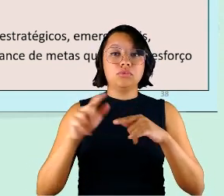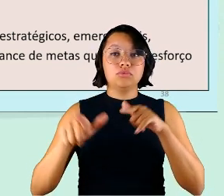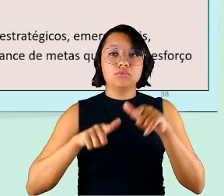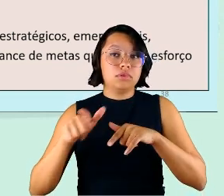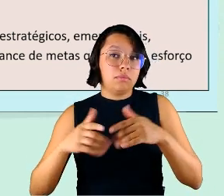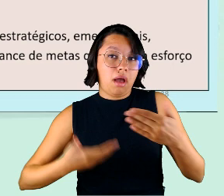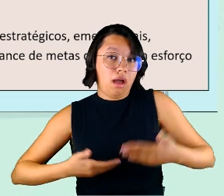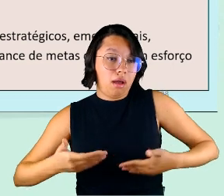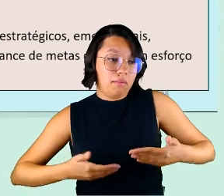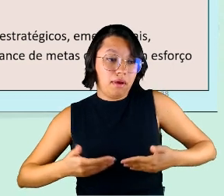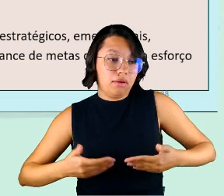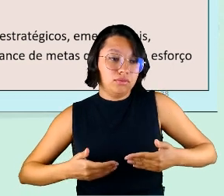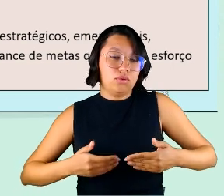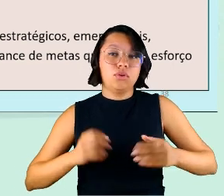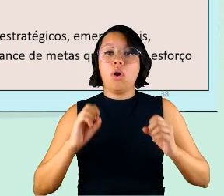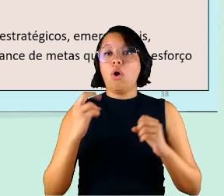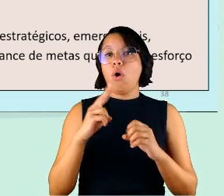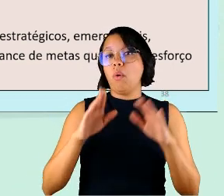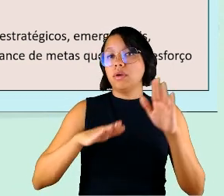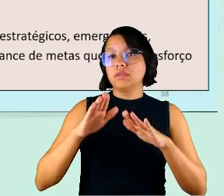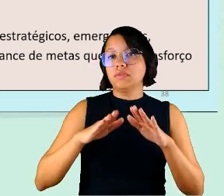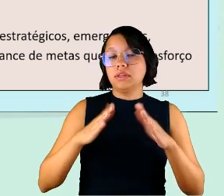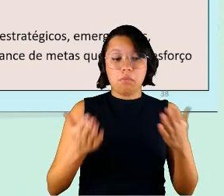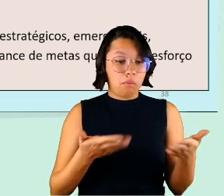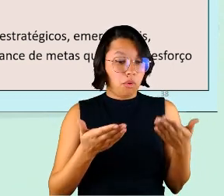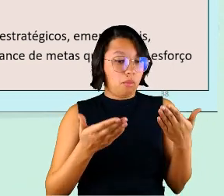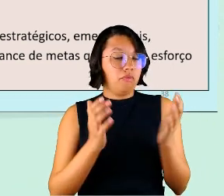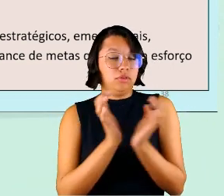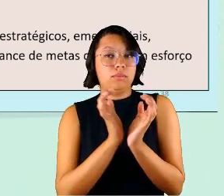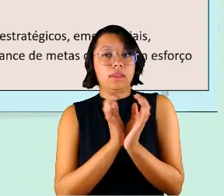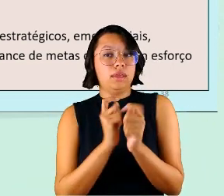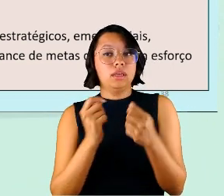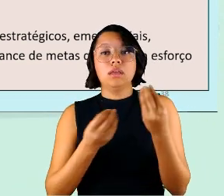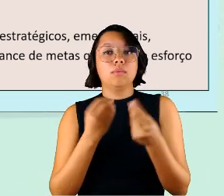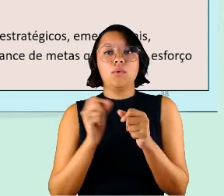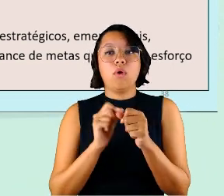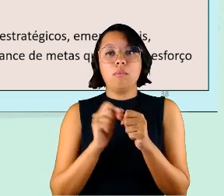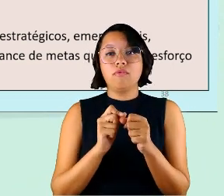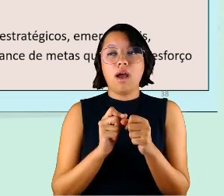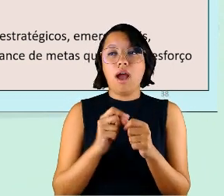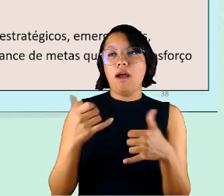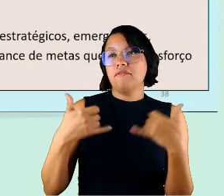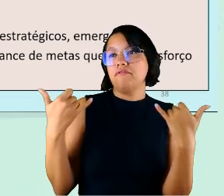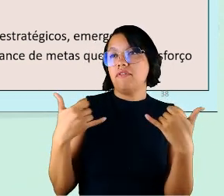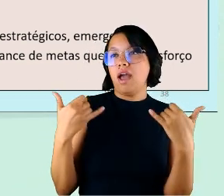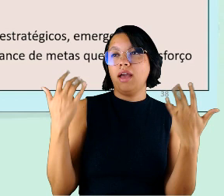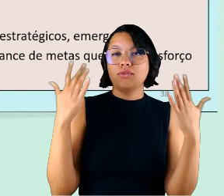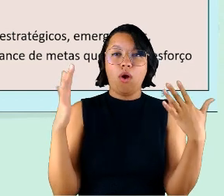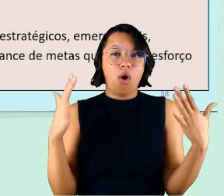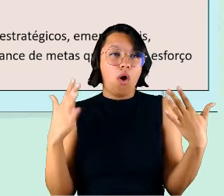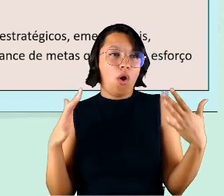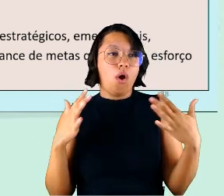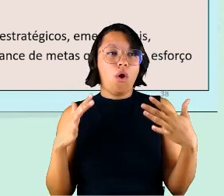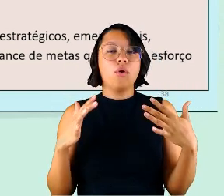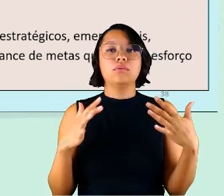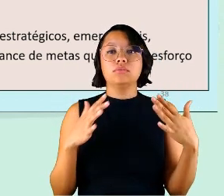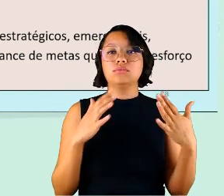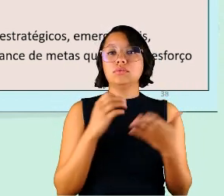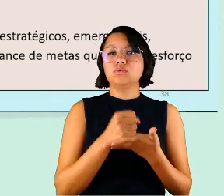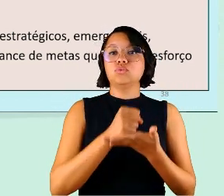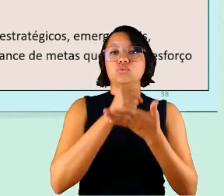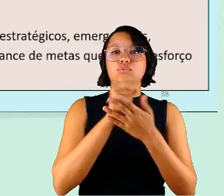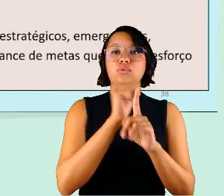promovidos pela equipe de trabalho assim como se faz no presencial as festas as comemorações porque o suporte social